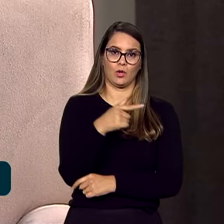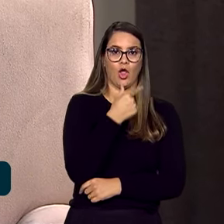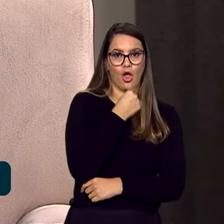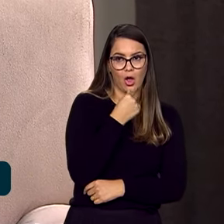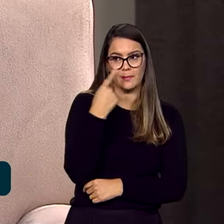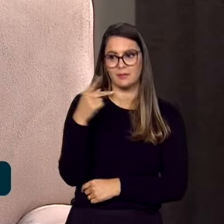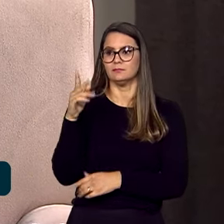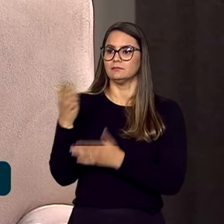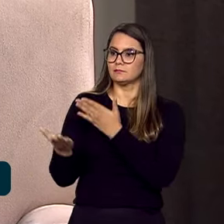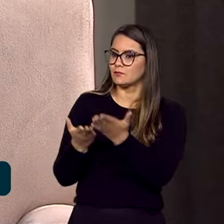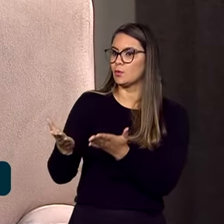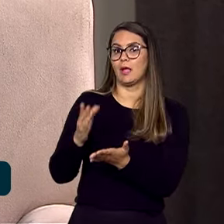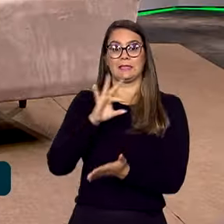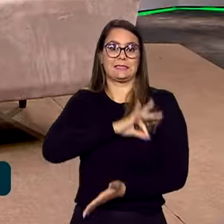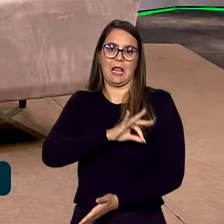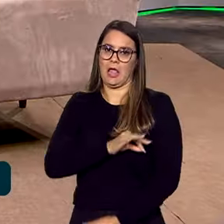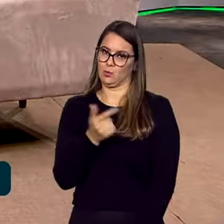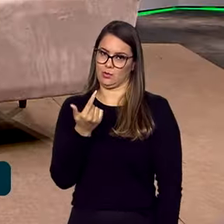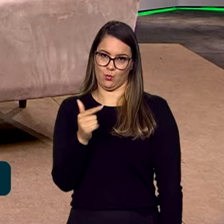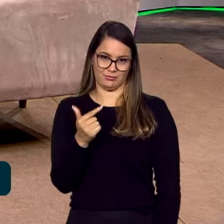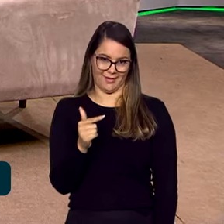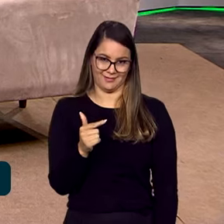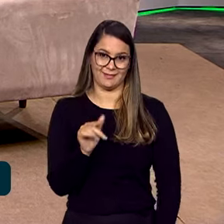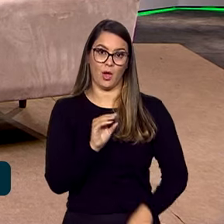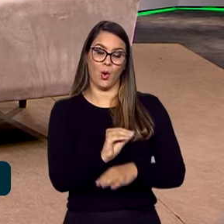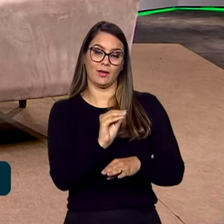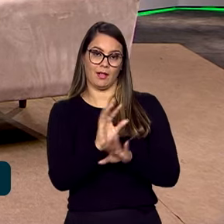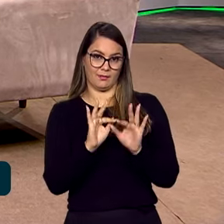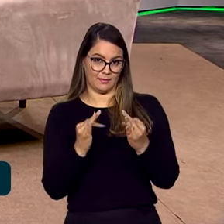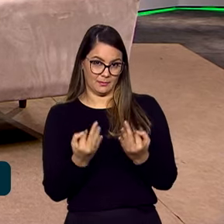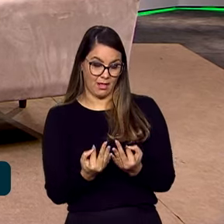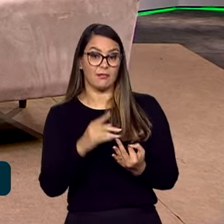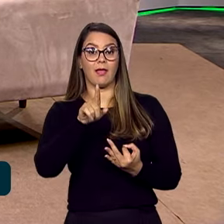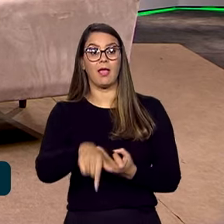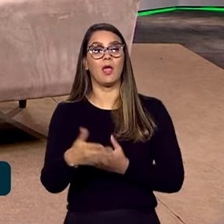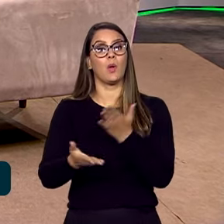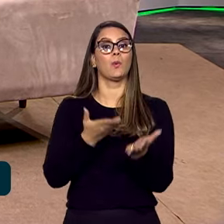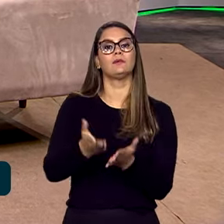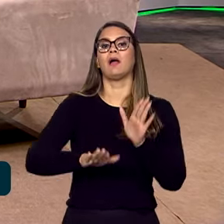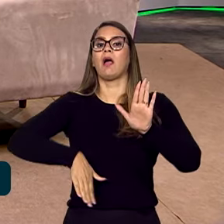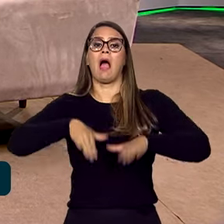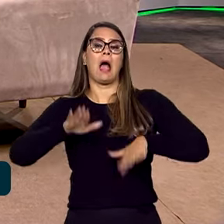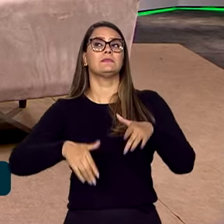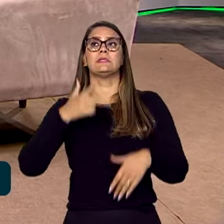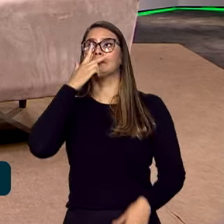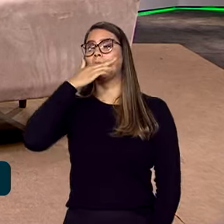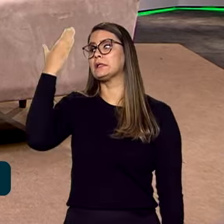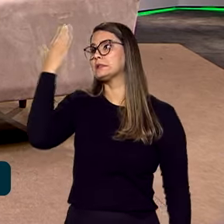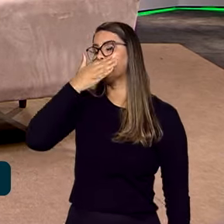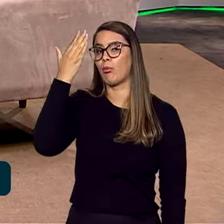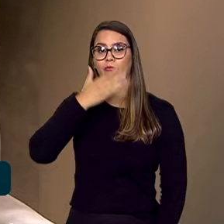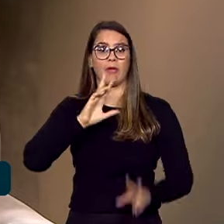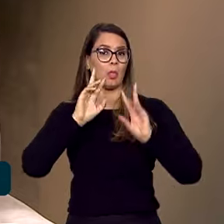trabalho de cuidado não remunerado, ou cuidado familiar, e que é um cuidado que muitas vezes fica invisível, não é